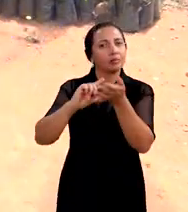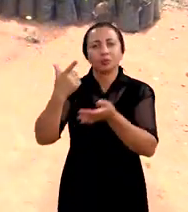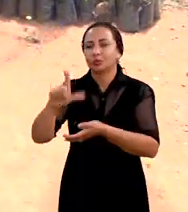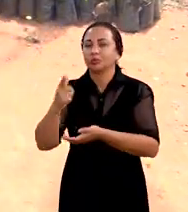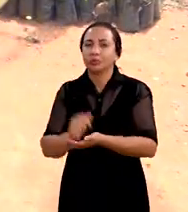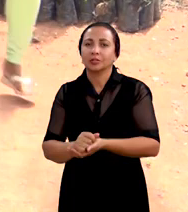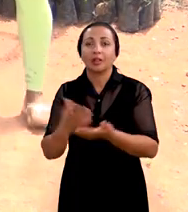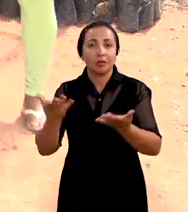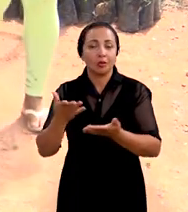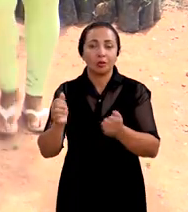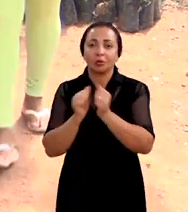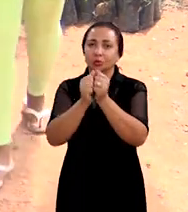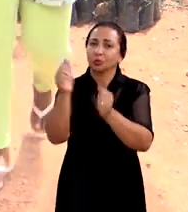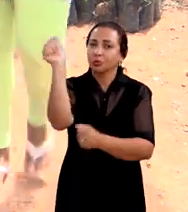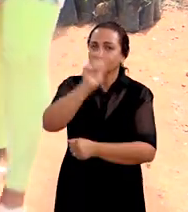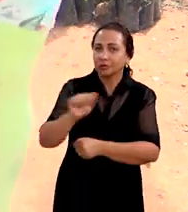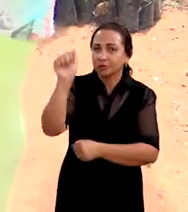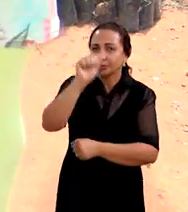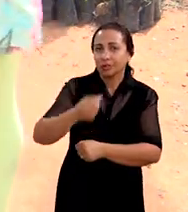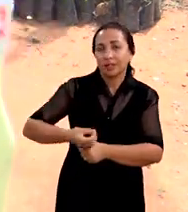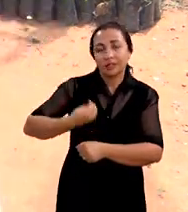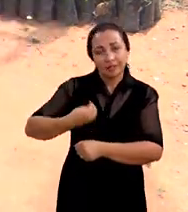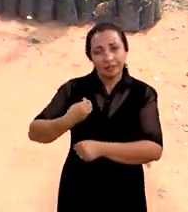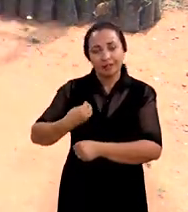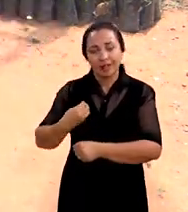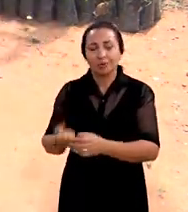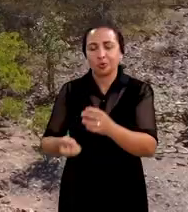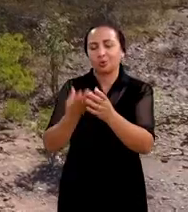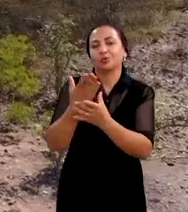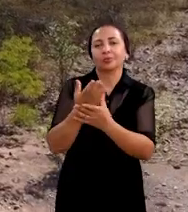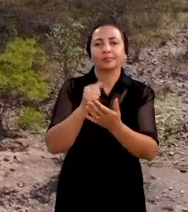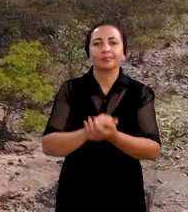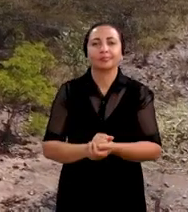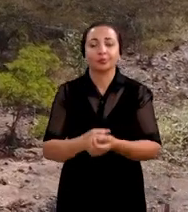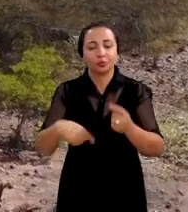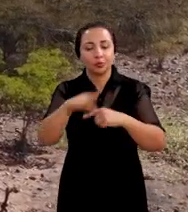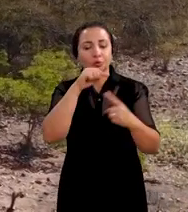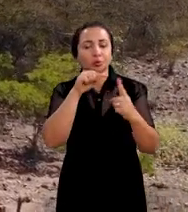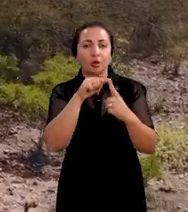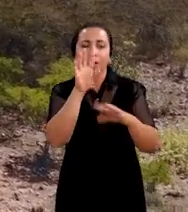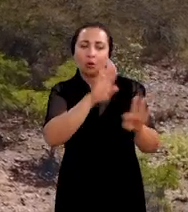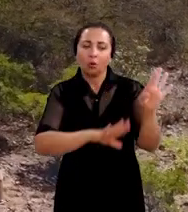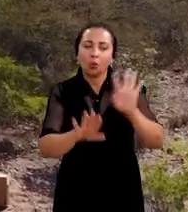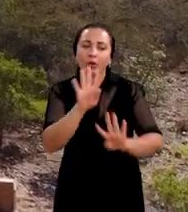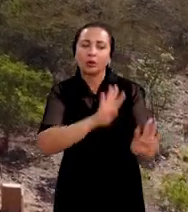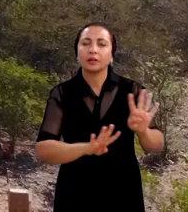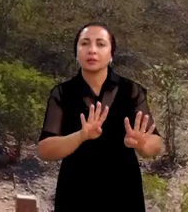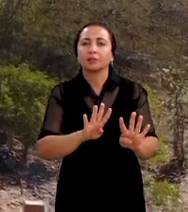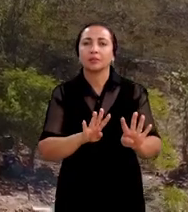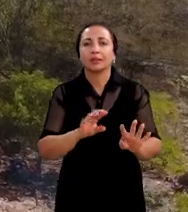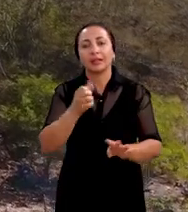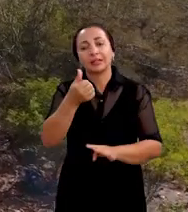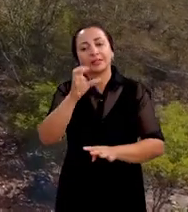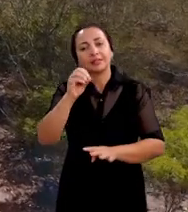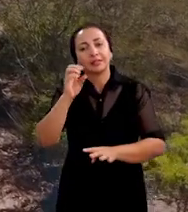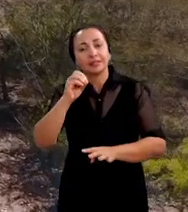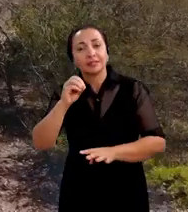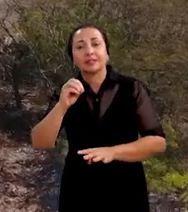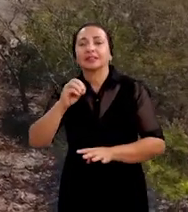a gente não tinha. Agora, através da associação, está aparecendo. O objetivo de recuperação são 60 hectares